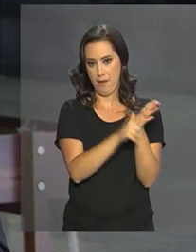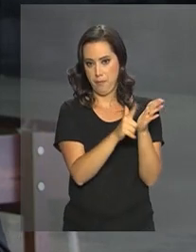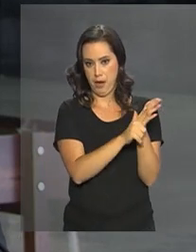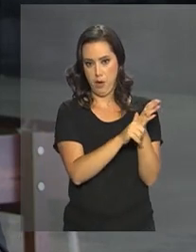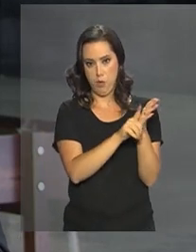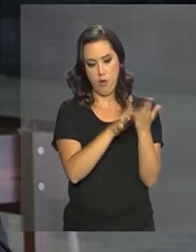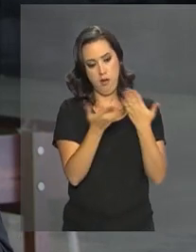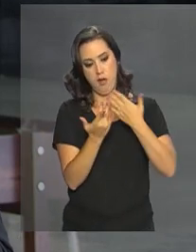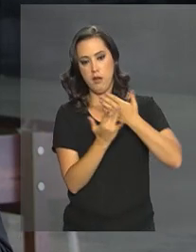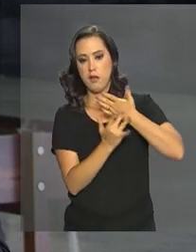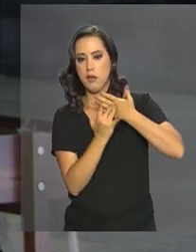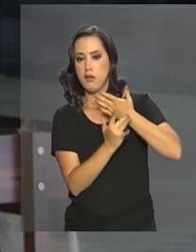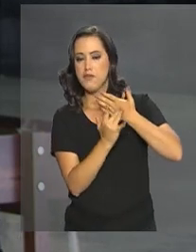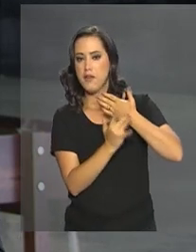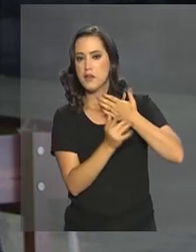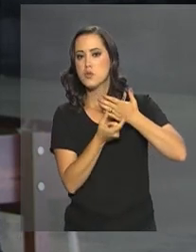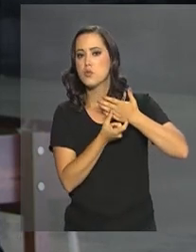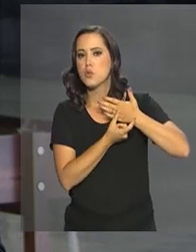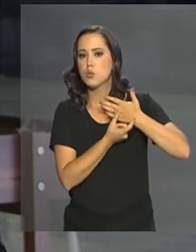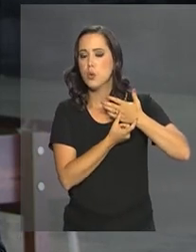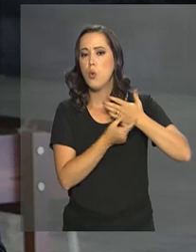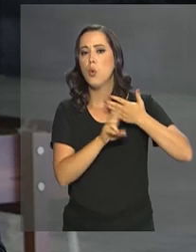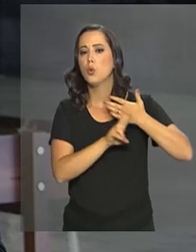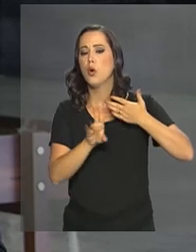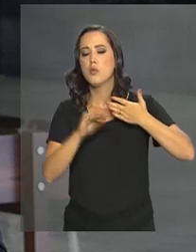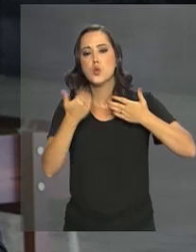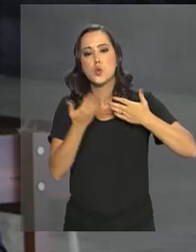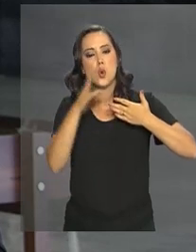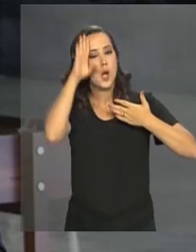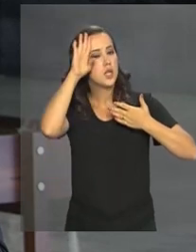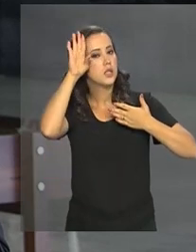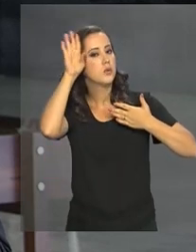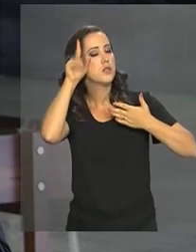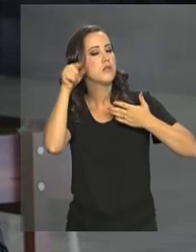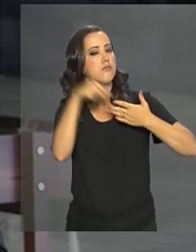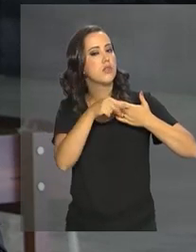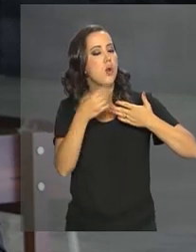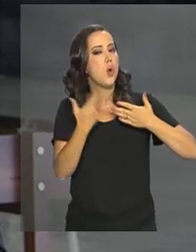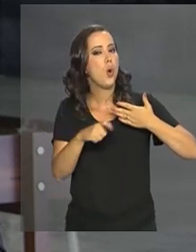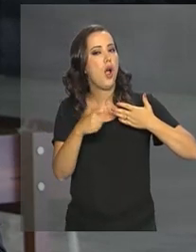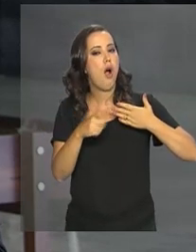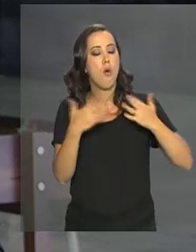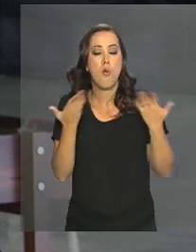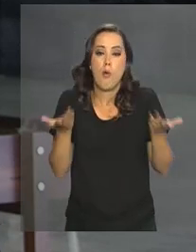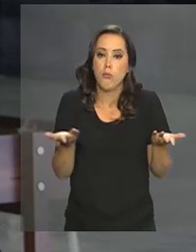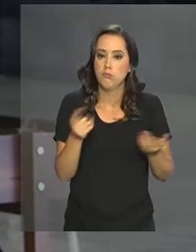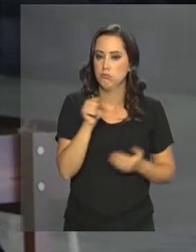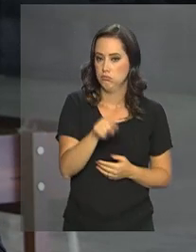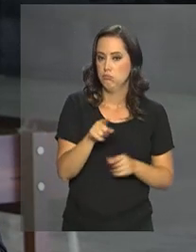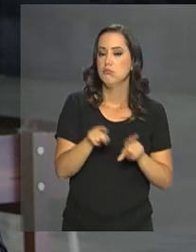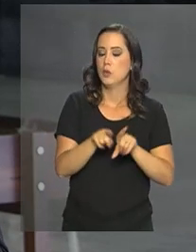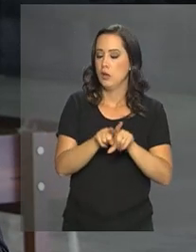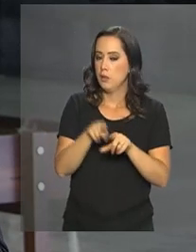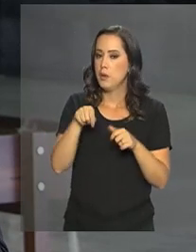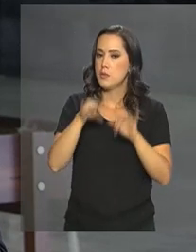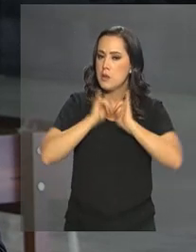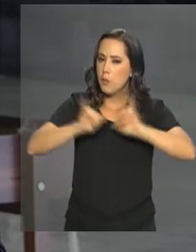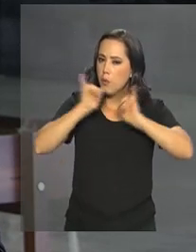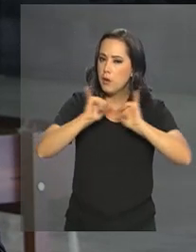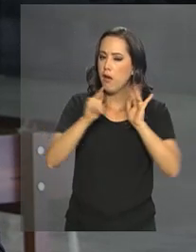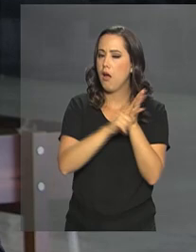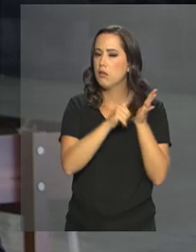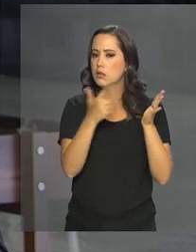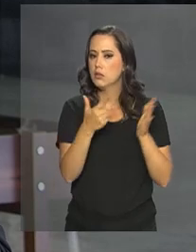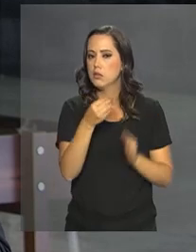identificação da mantenedora da instituição de educação superior. Além disso, as instituições terão que publicar no